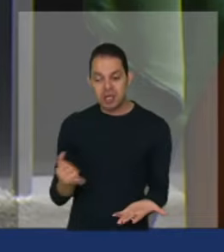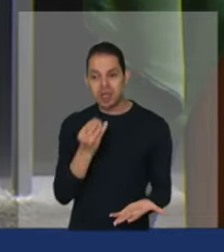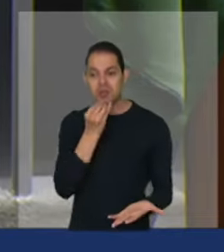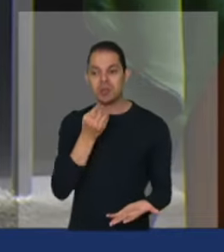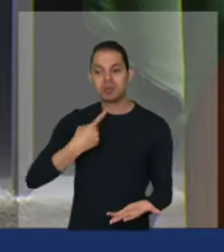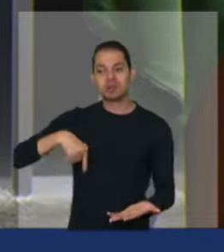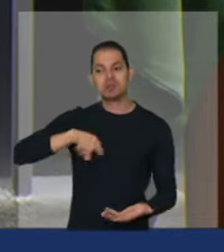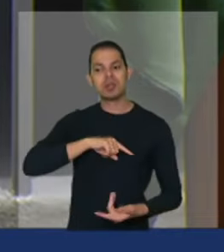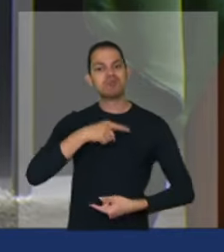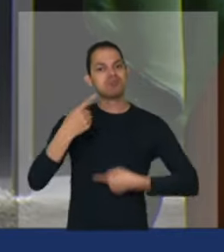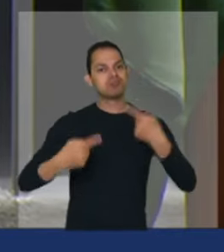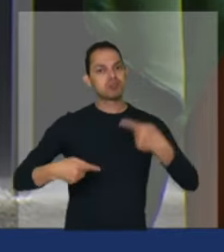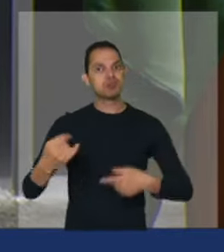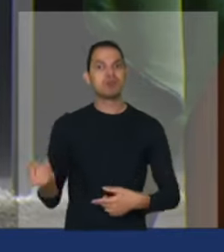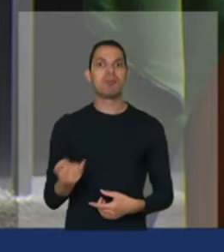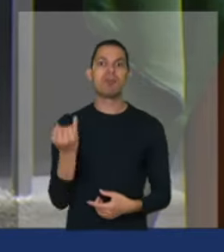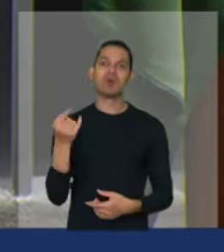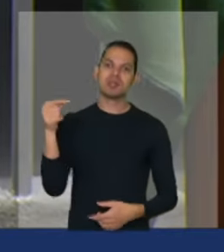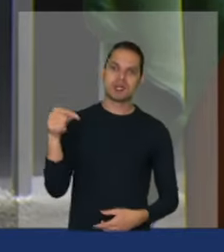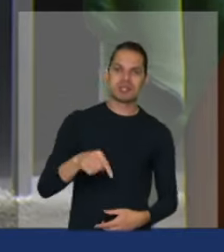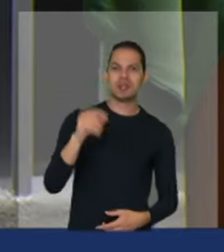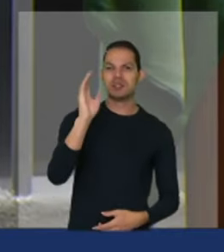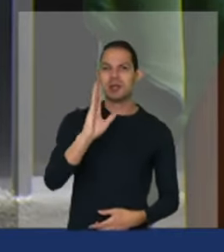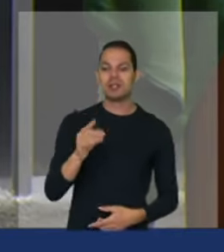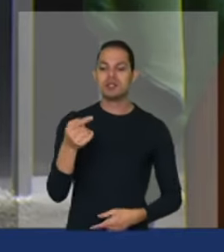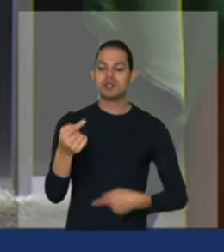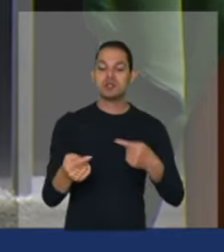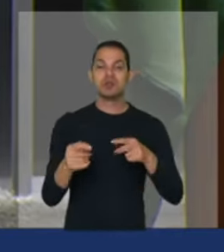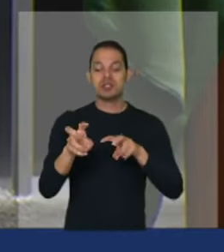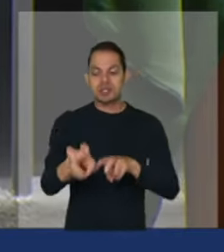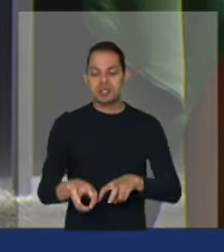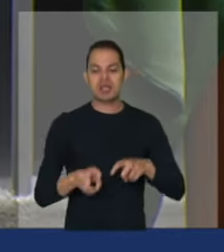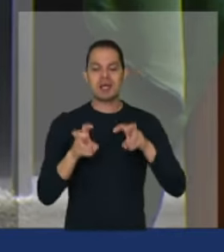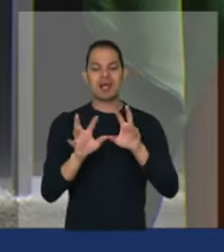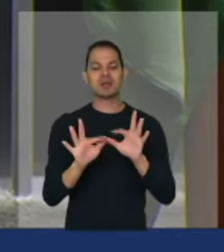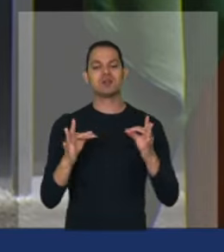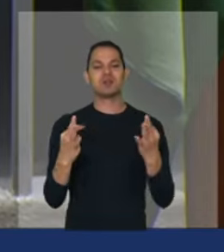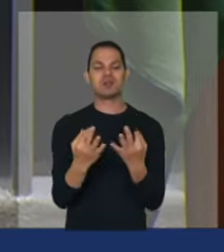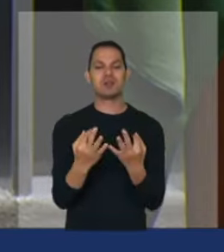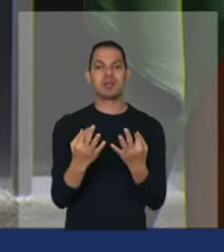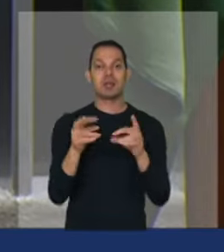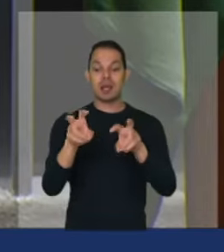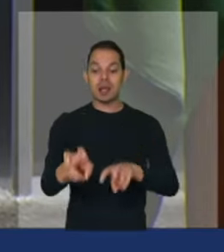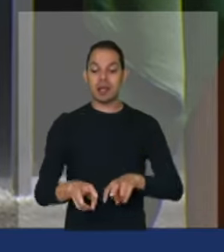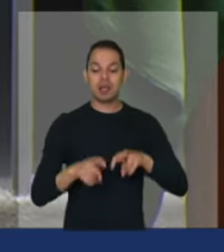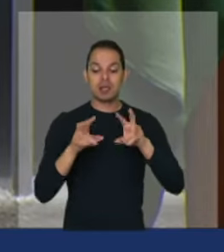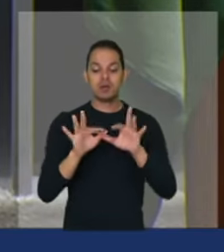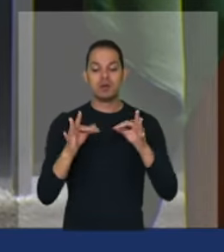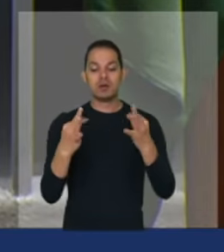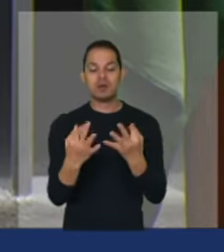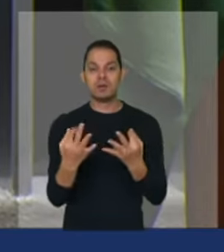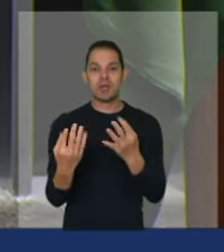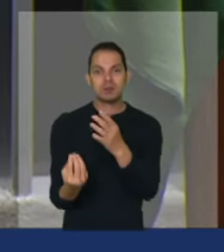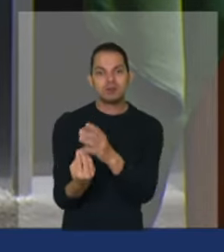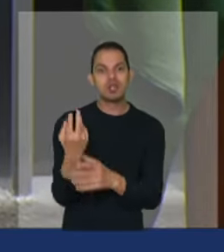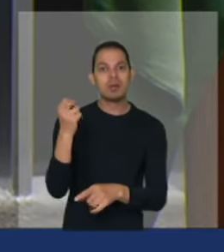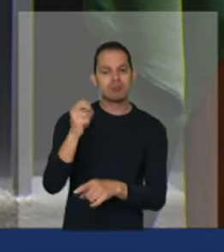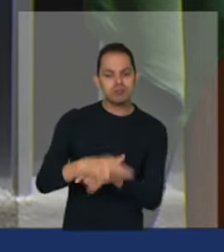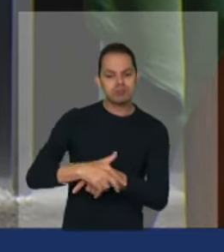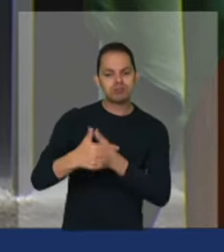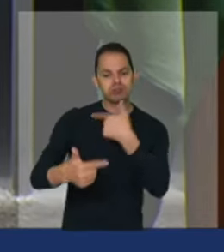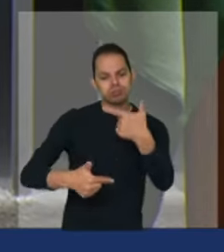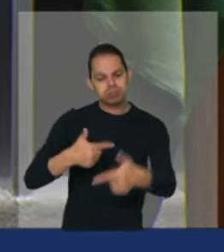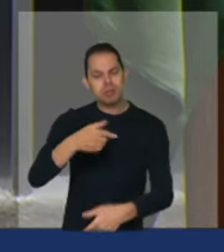relevante para esse país discutir a agricultura familiar agricultura familiar que gera emprego agricultura